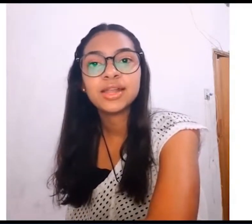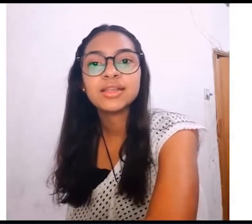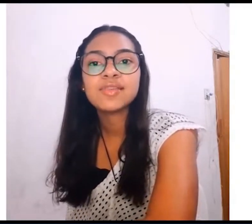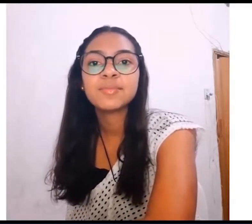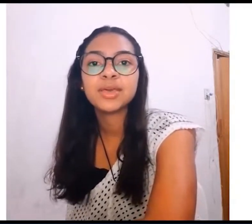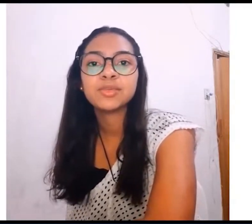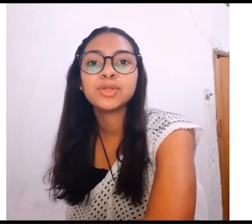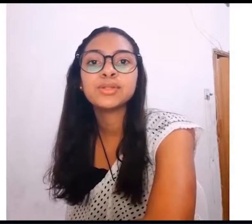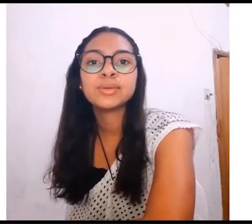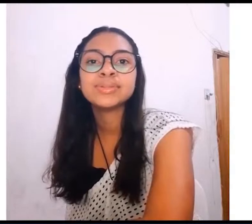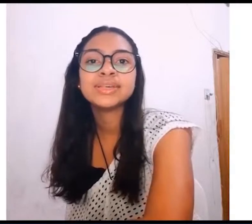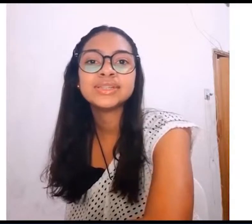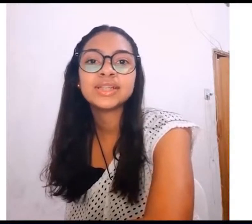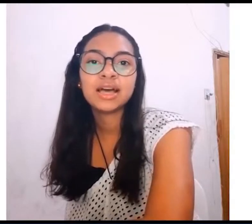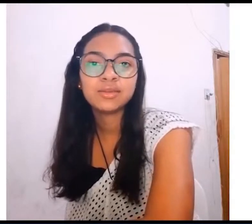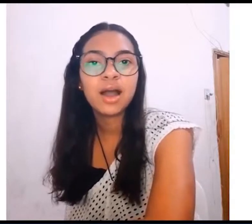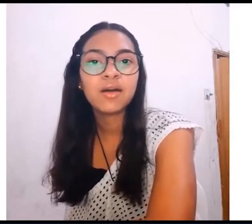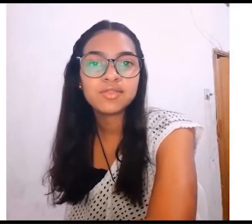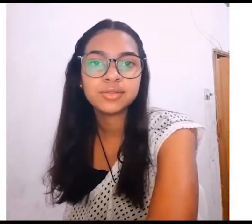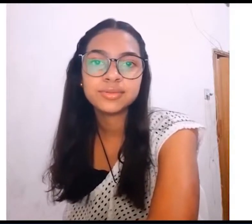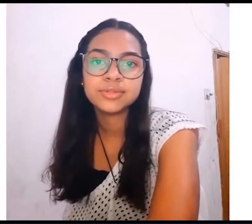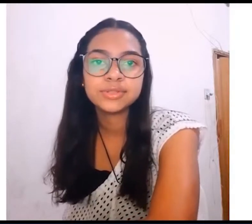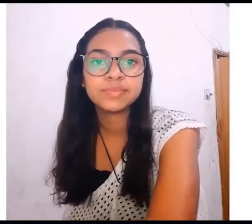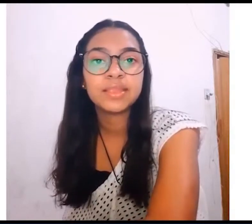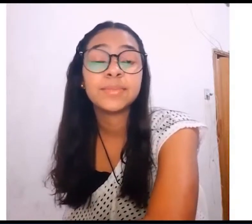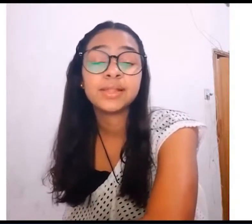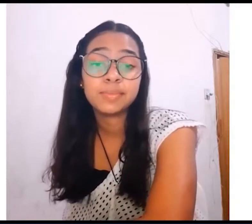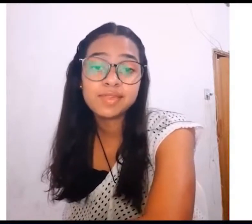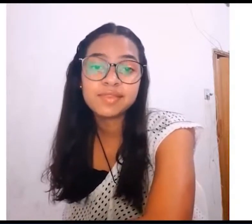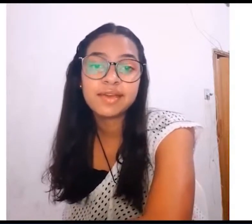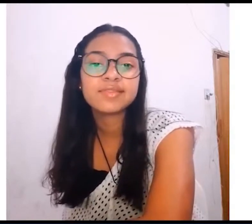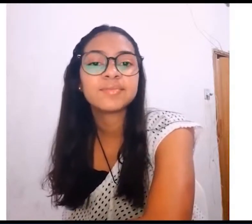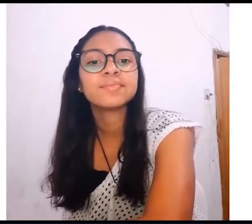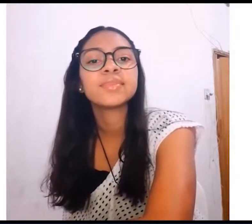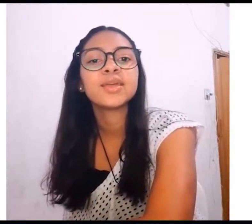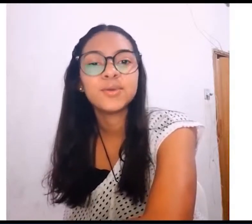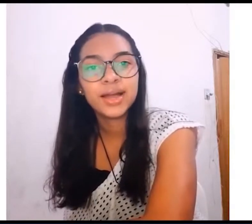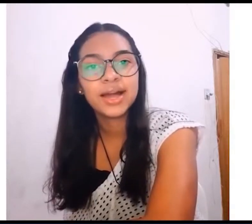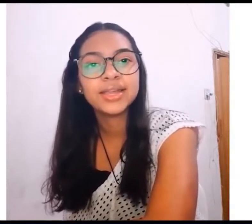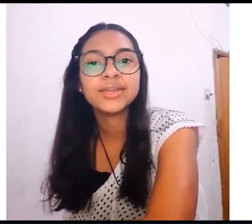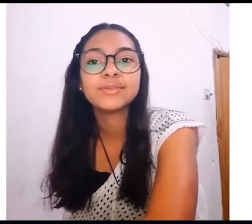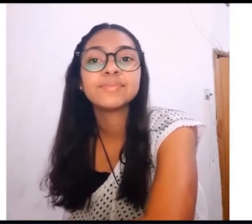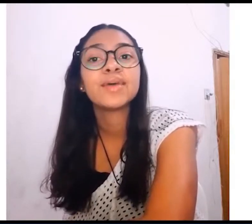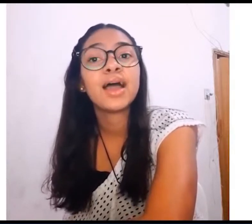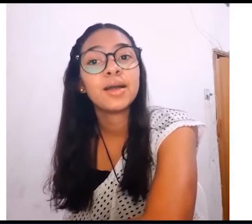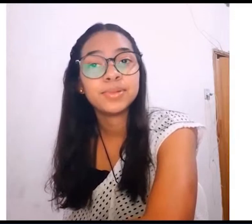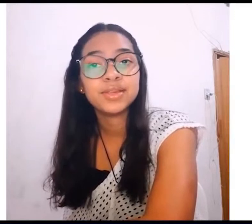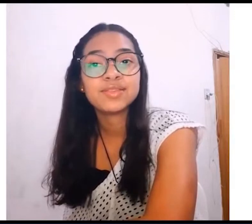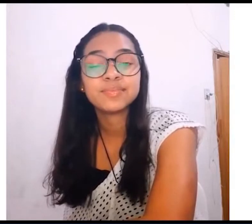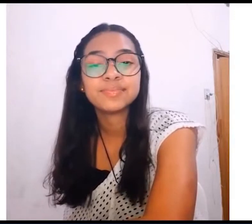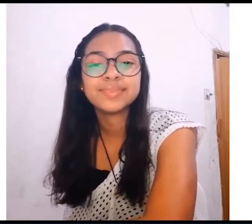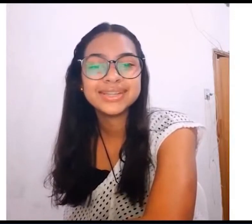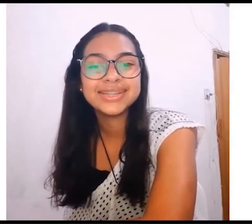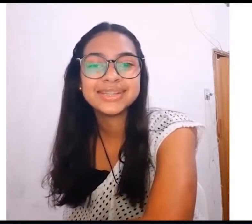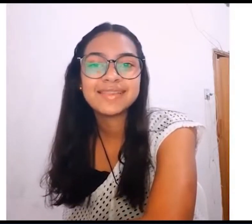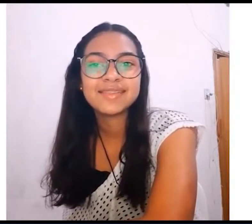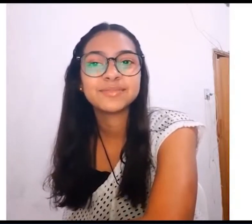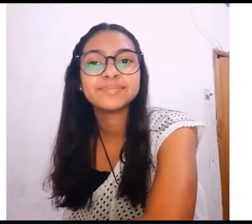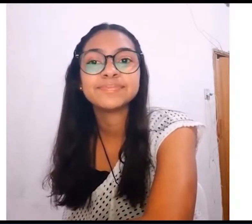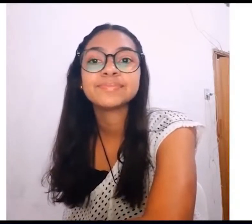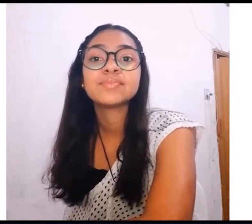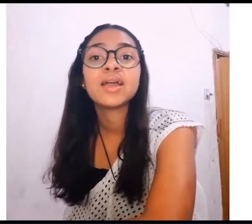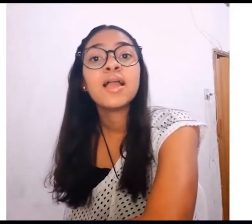aqui meu agradecimento pelo tempo destinado aos alunos, pela paciência, o carinho, a preço e